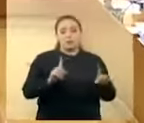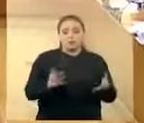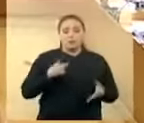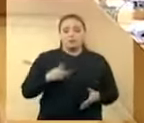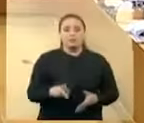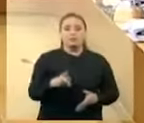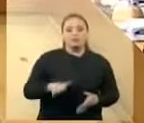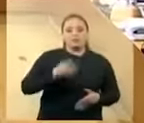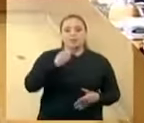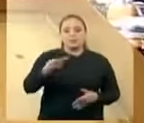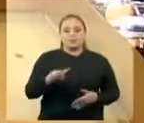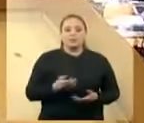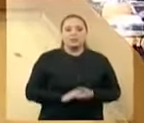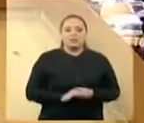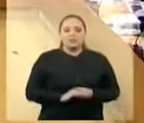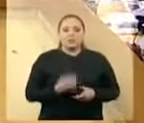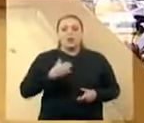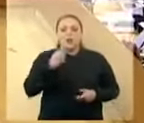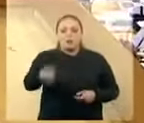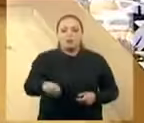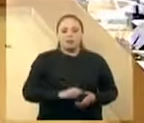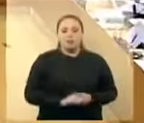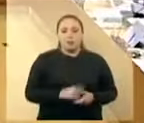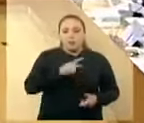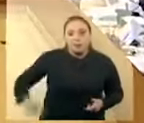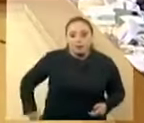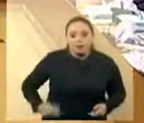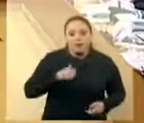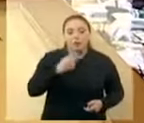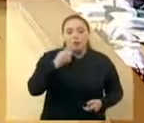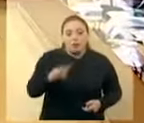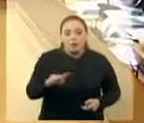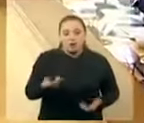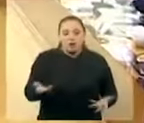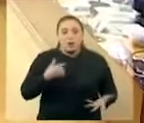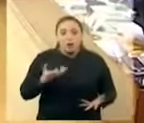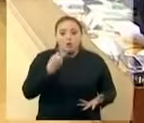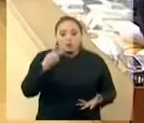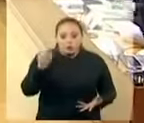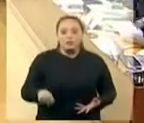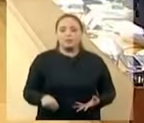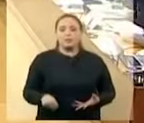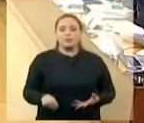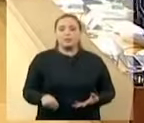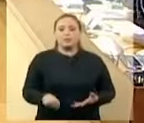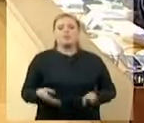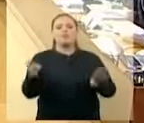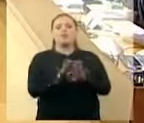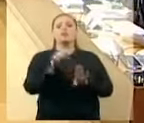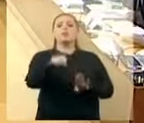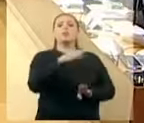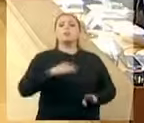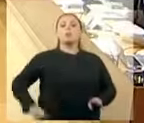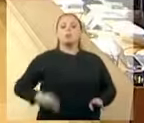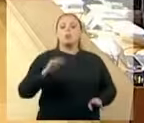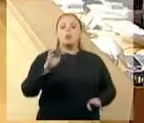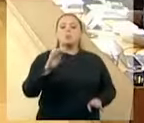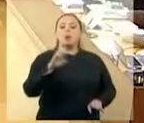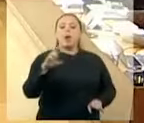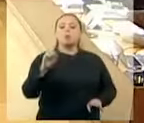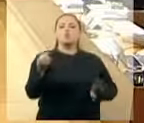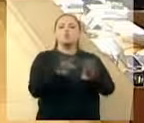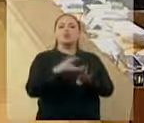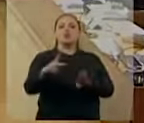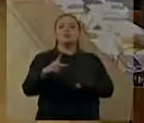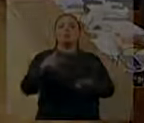sessão.